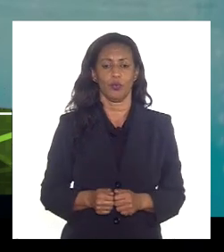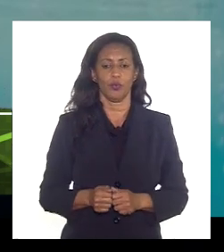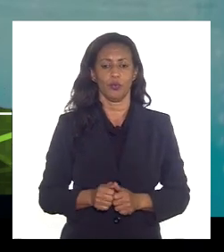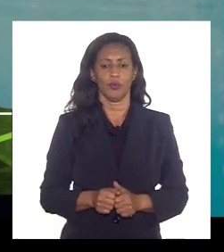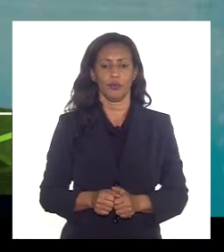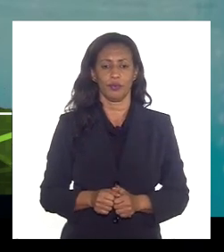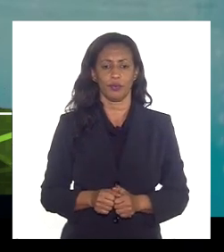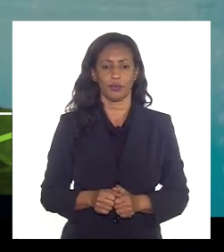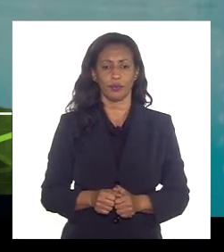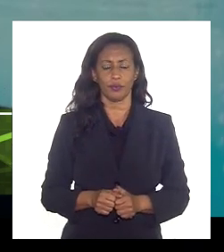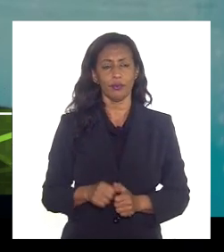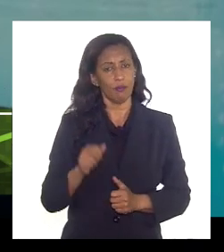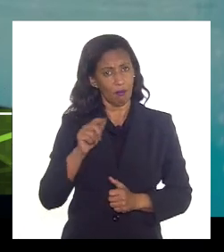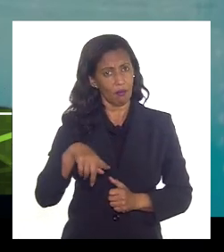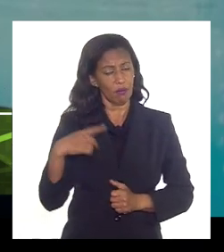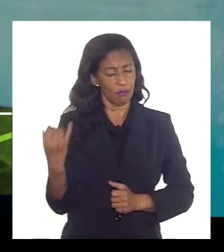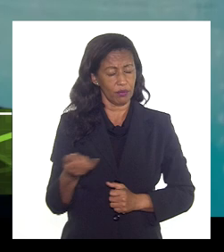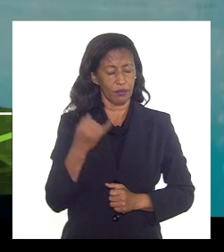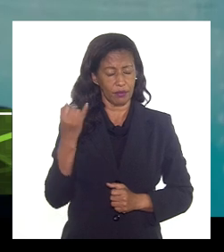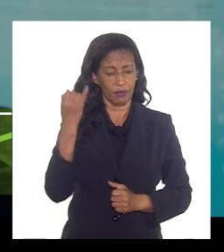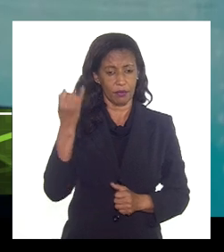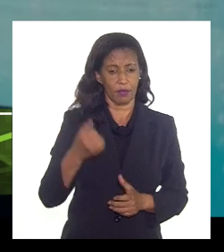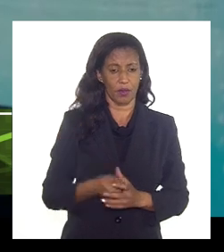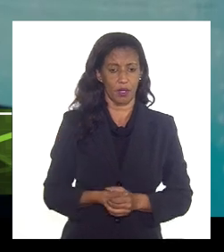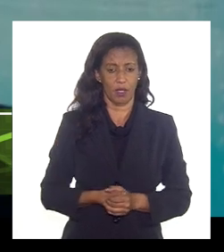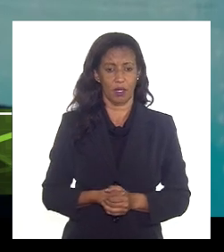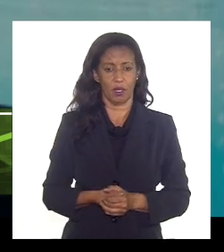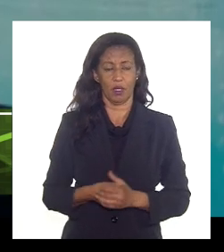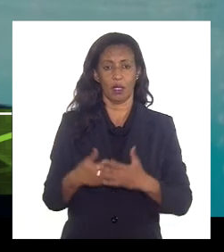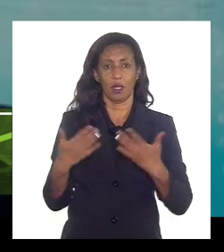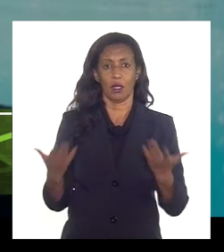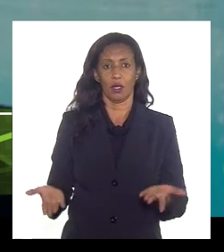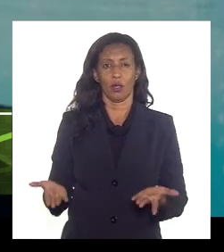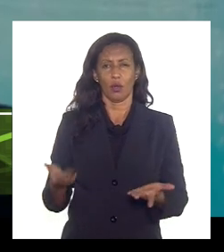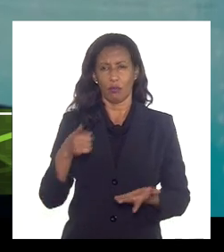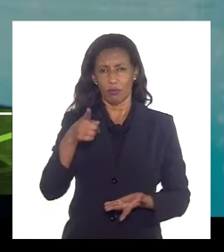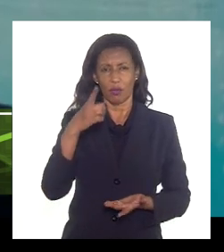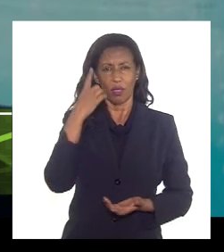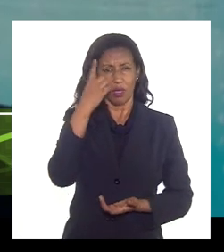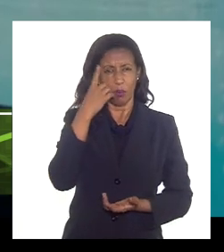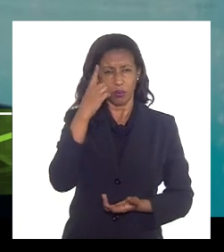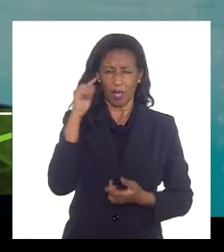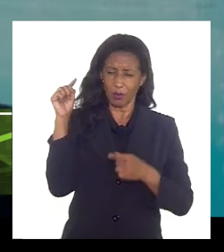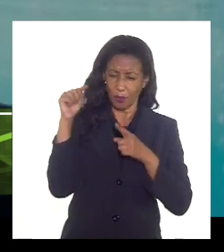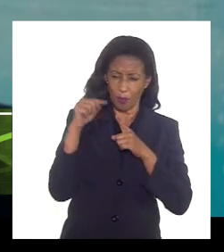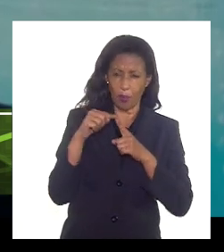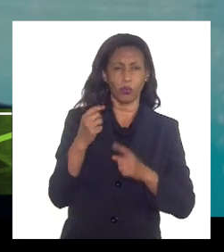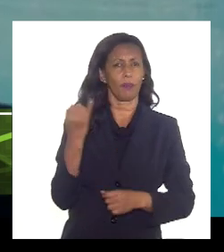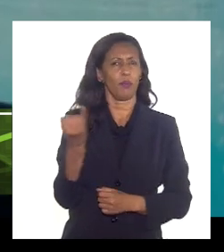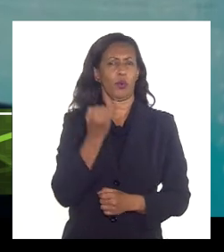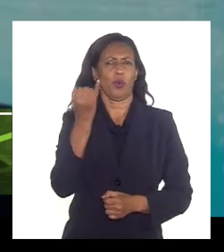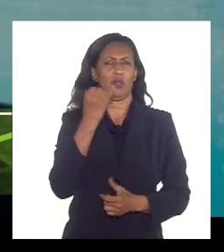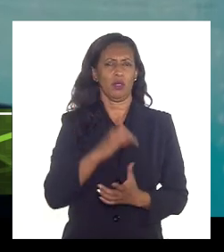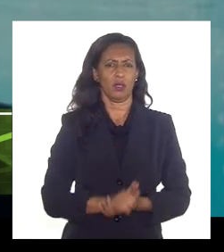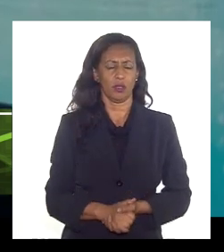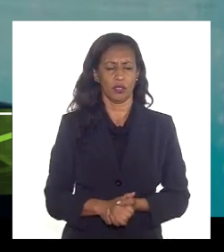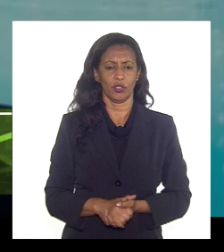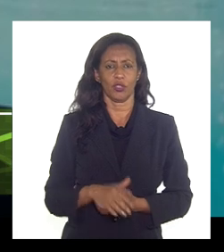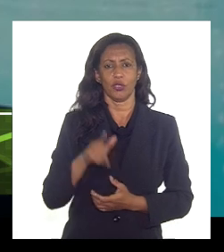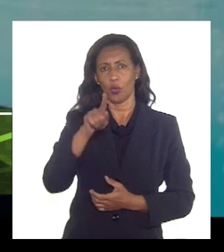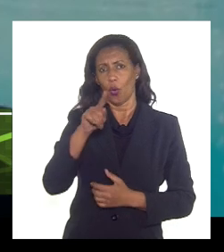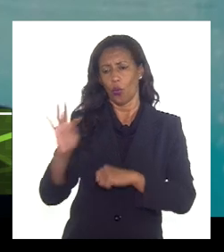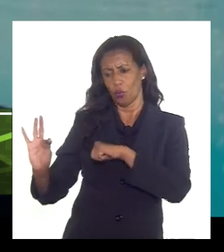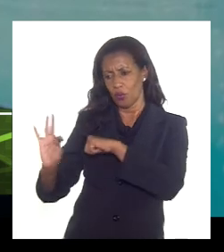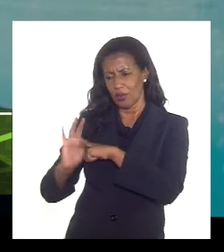então esse é um ponto importante o novo deputado capturou muito bem esse ponto aí realmente com os técnicos da área né que